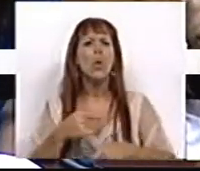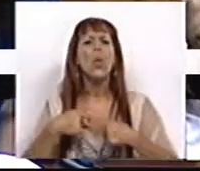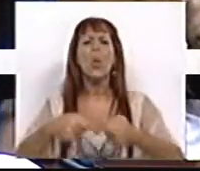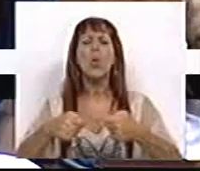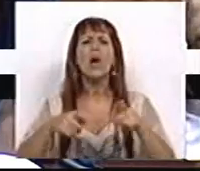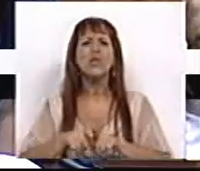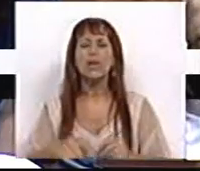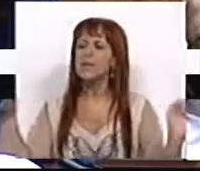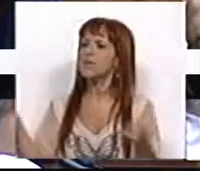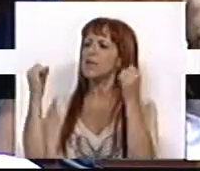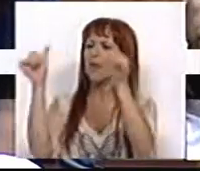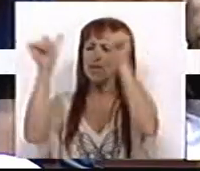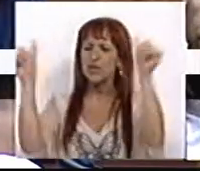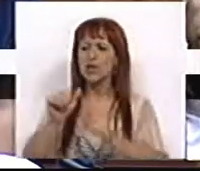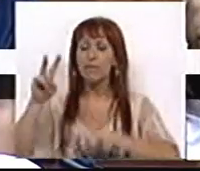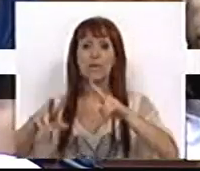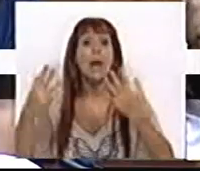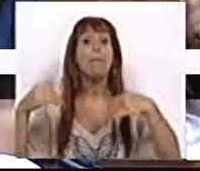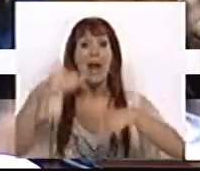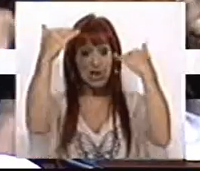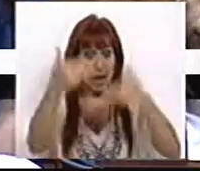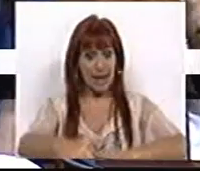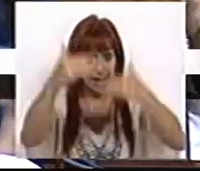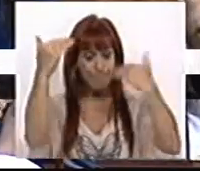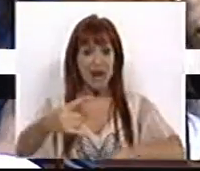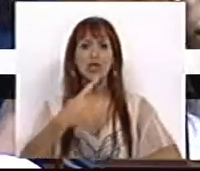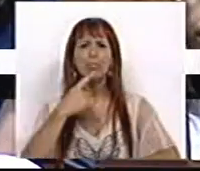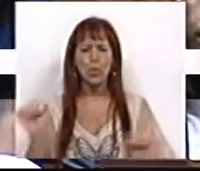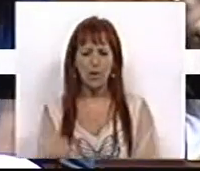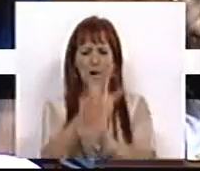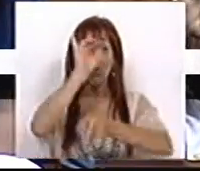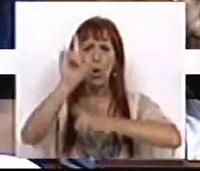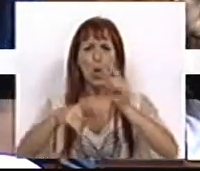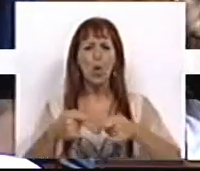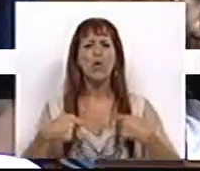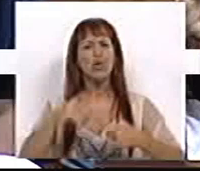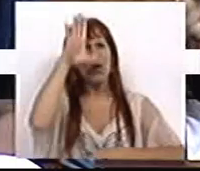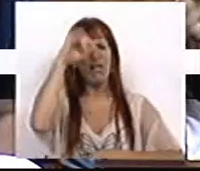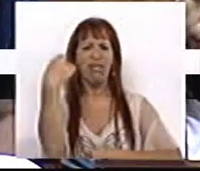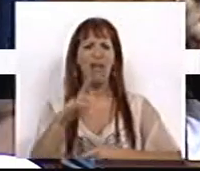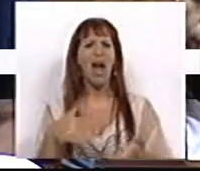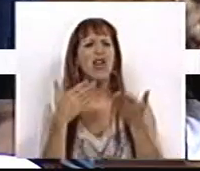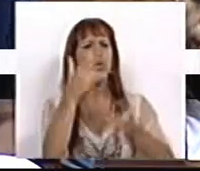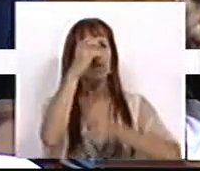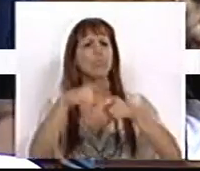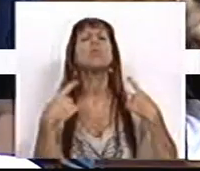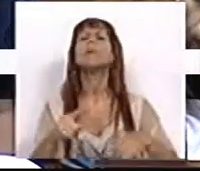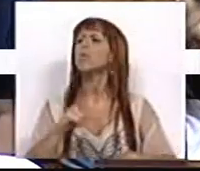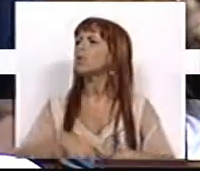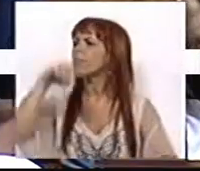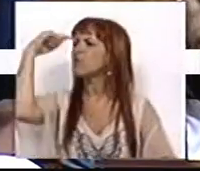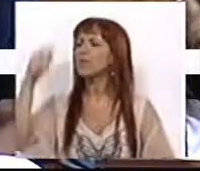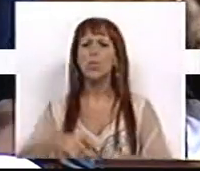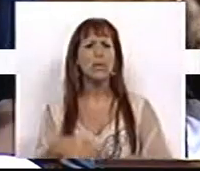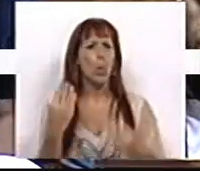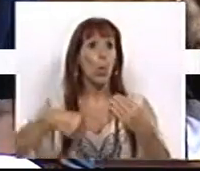se gasta em salvar o sistema financeiro, mas há limites muito concretos naquilo que o Estado gasta para ajudar as pessoas em momentos de